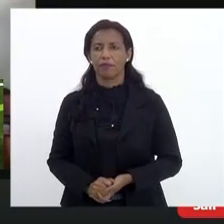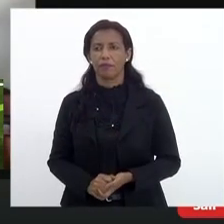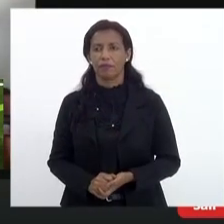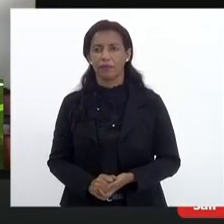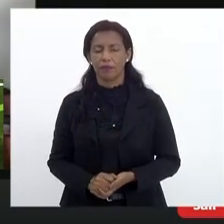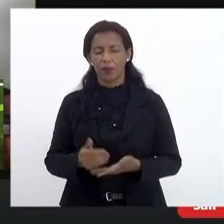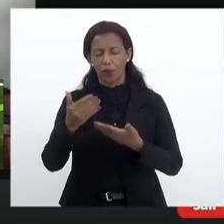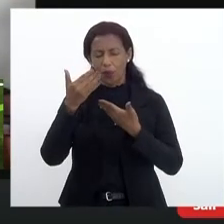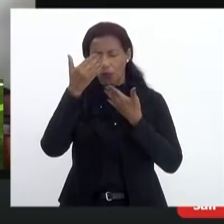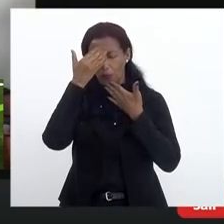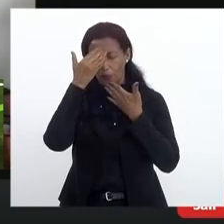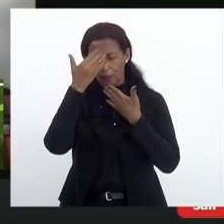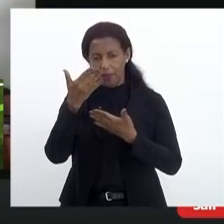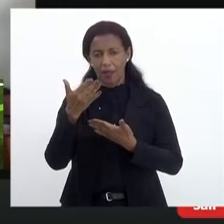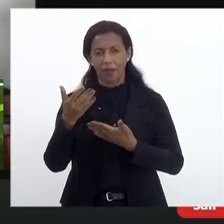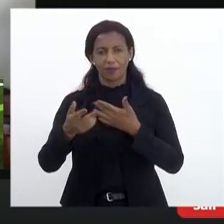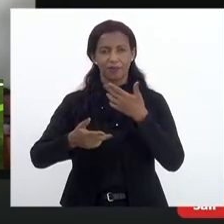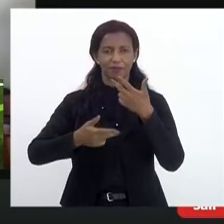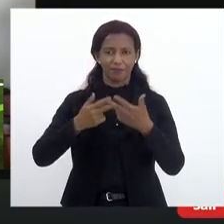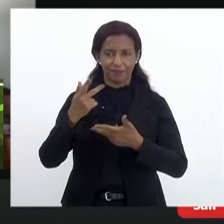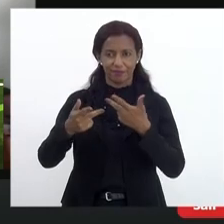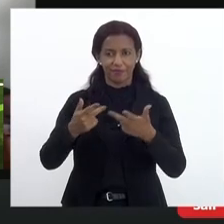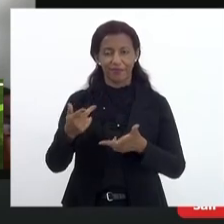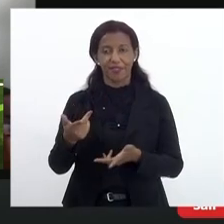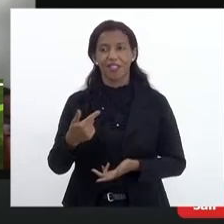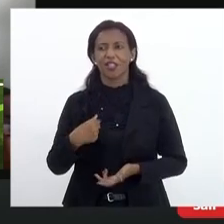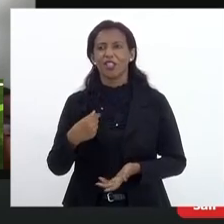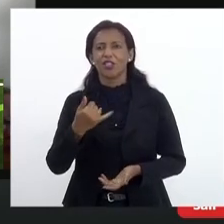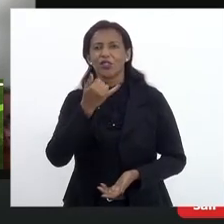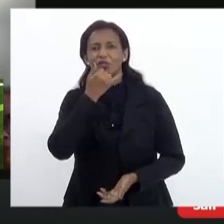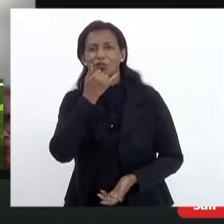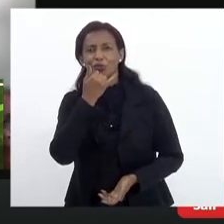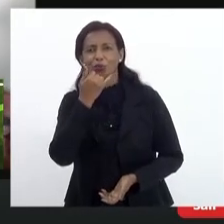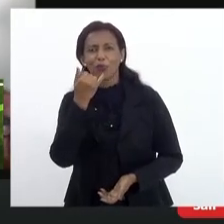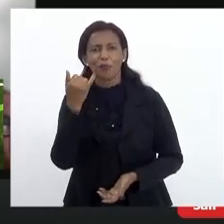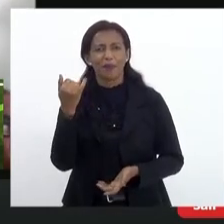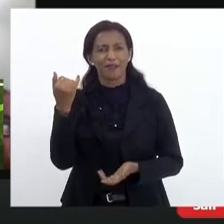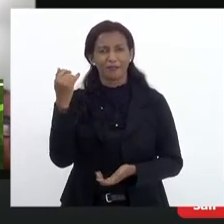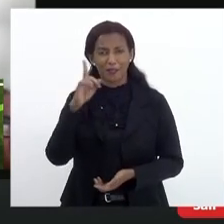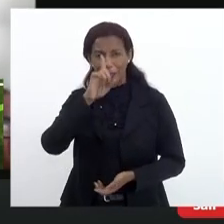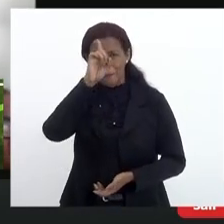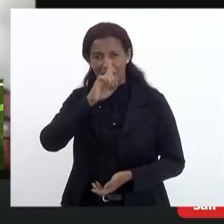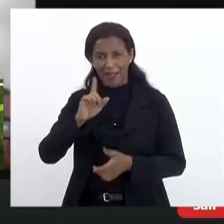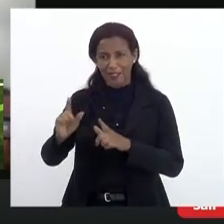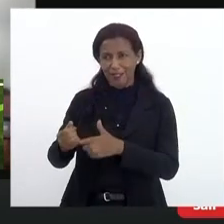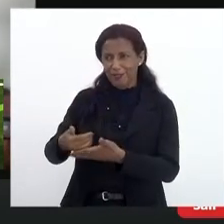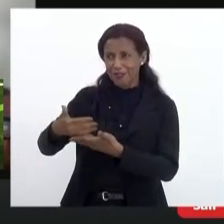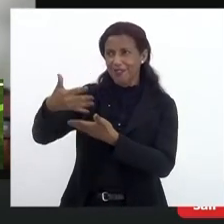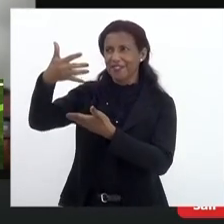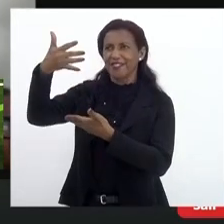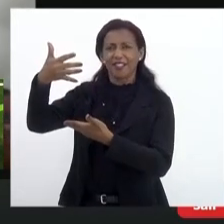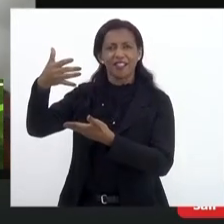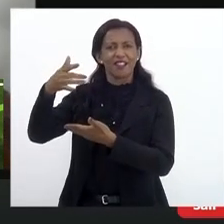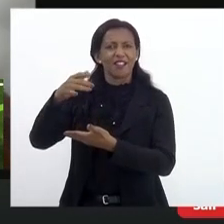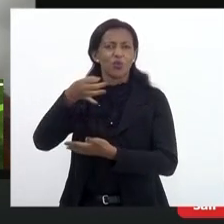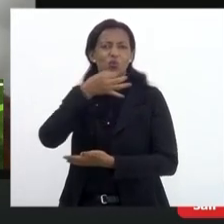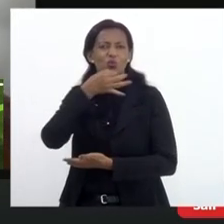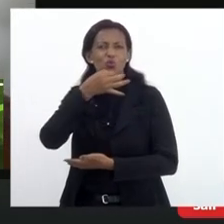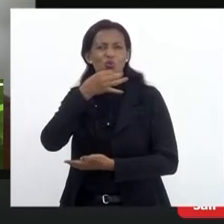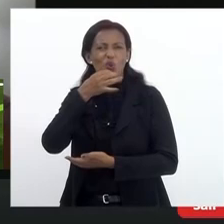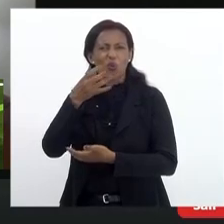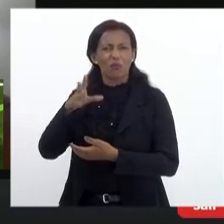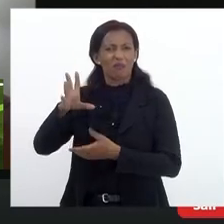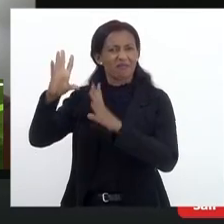pelo uso da palavra, peço perdão pela ausência de imagem, mas por conta do sinal da internet, se eu coloco a imagem e o som, isso fica